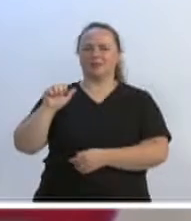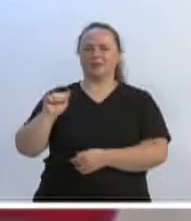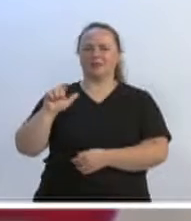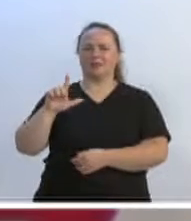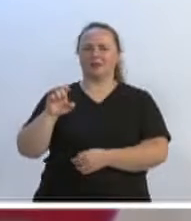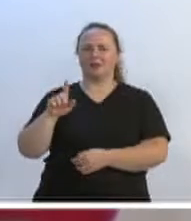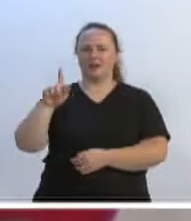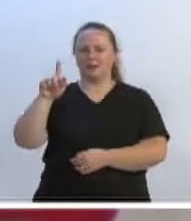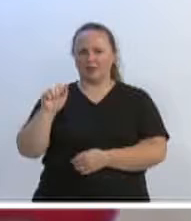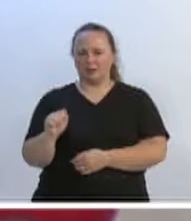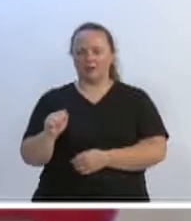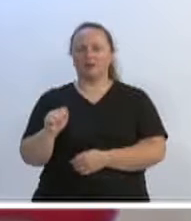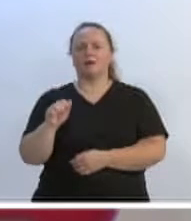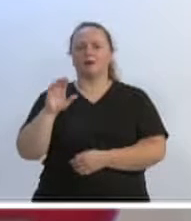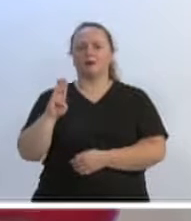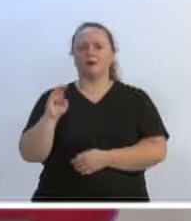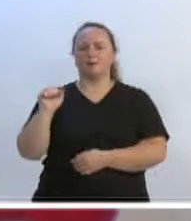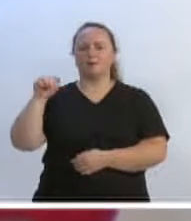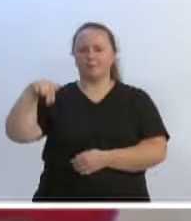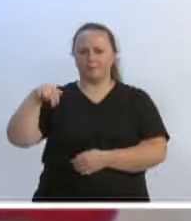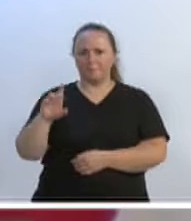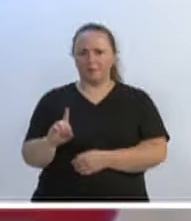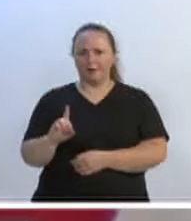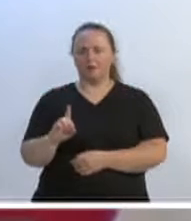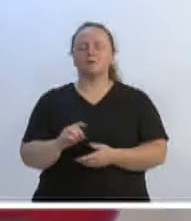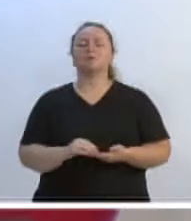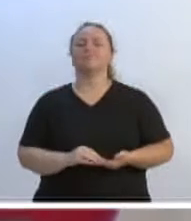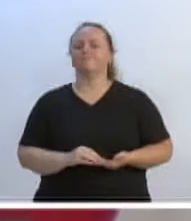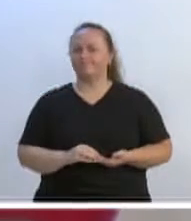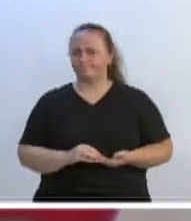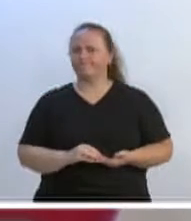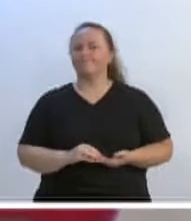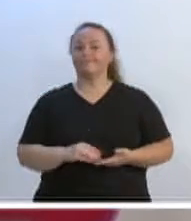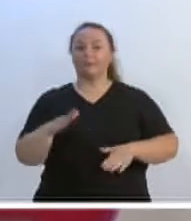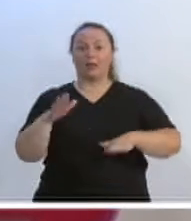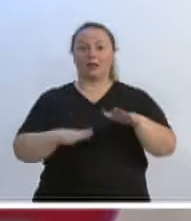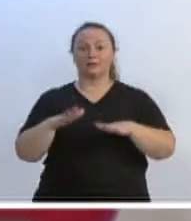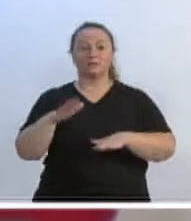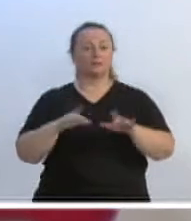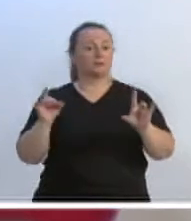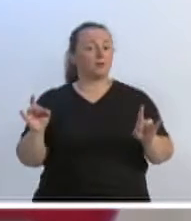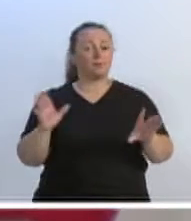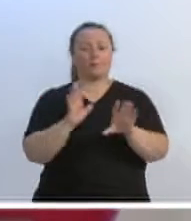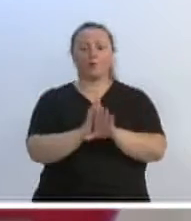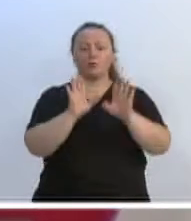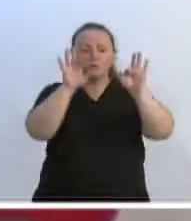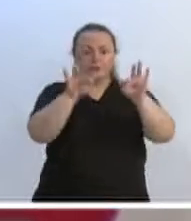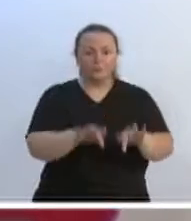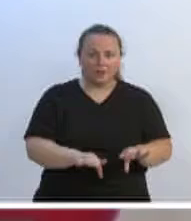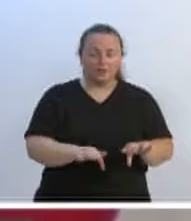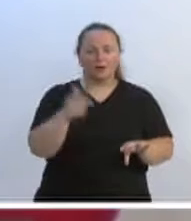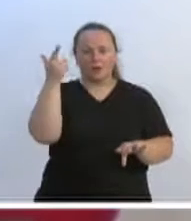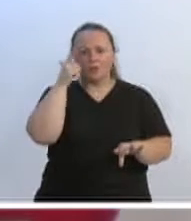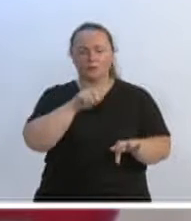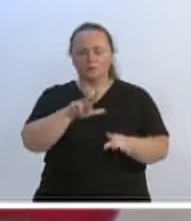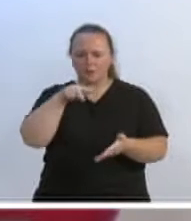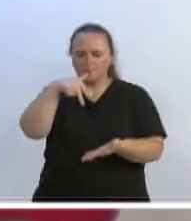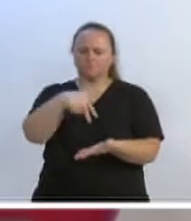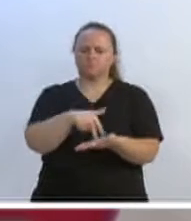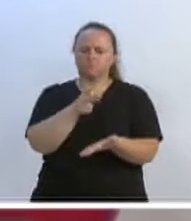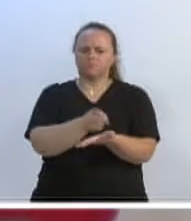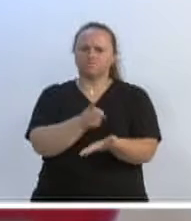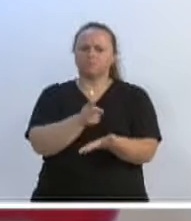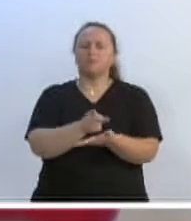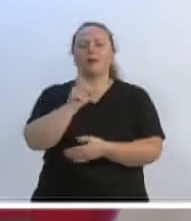muitas vezes nós tínhamos todas as nossas transmissões encerradas, a única que conseguia se manter na nossa